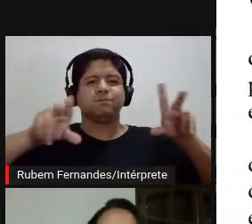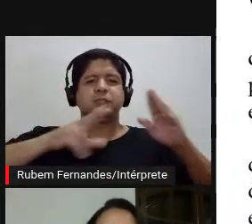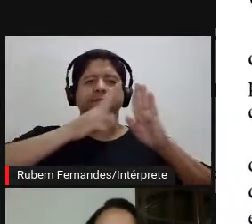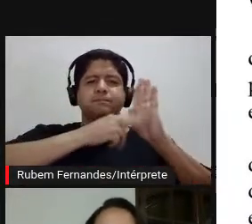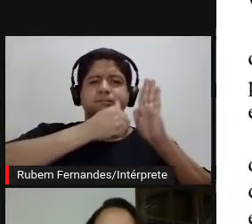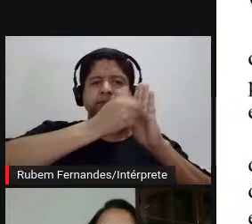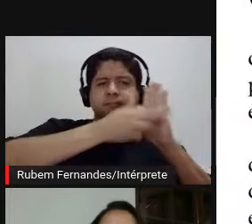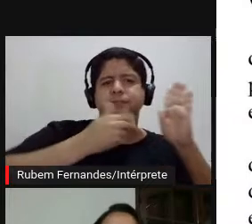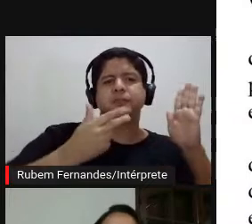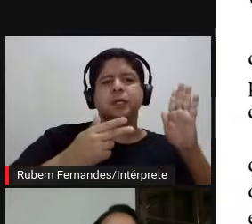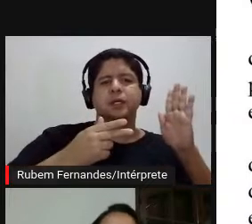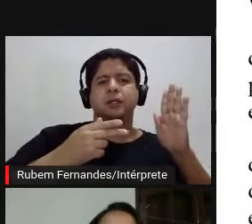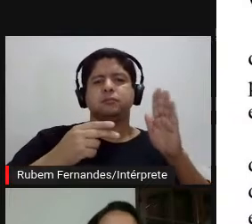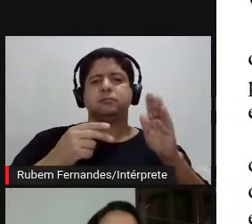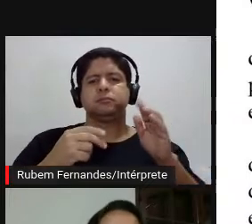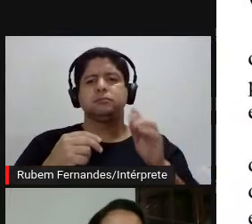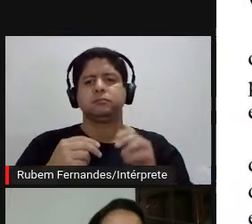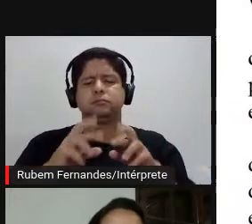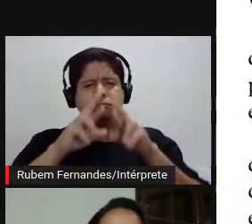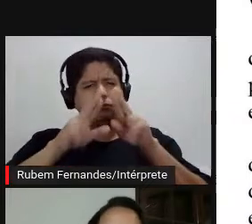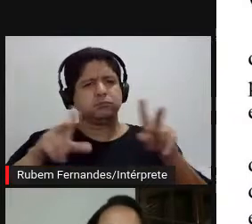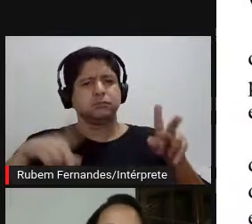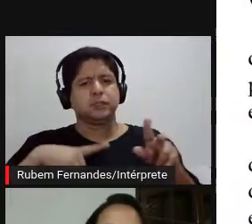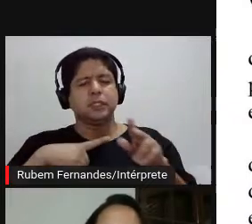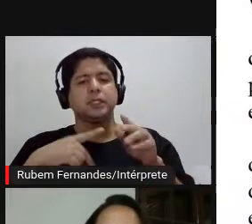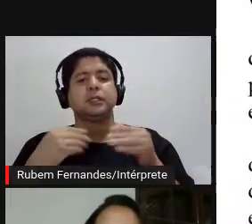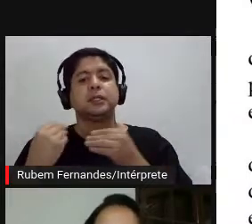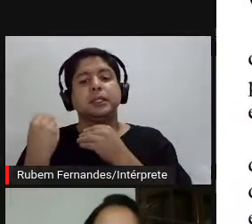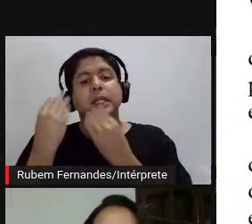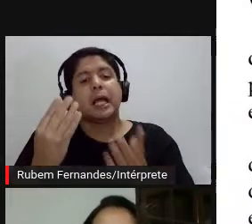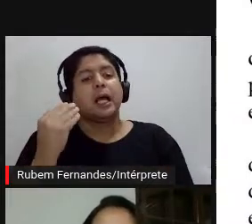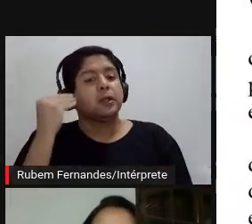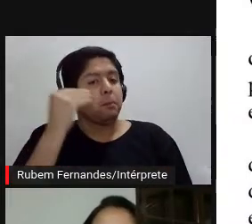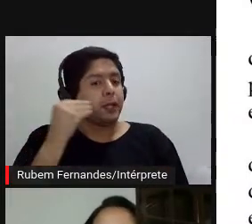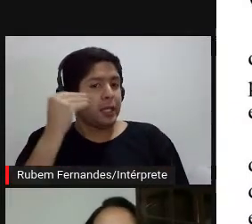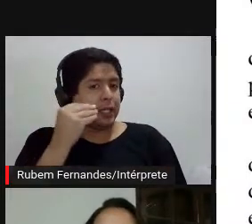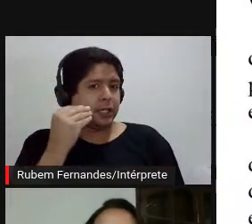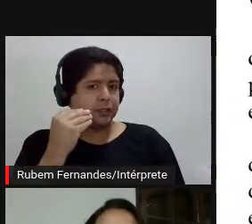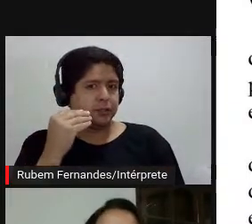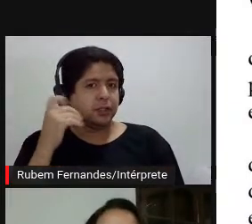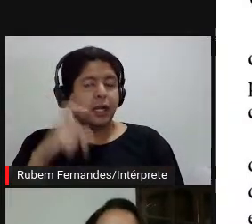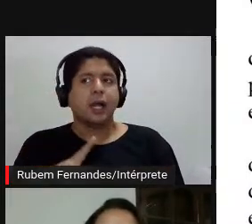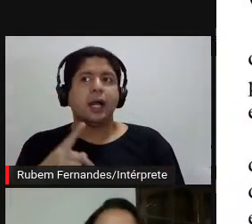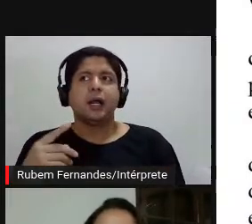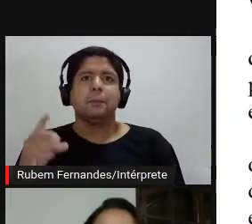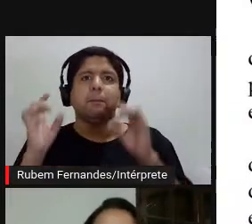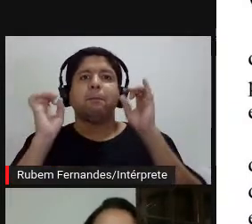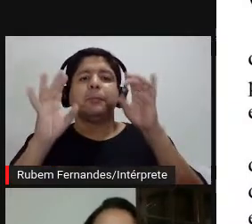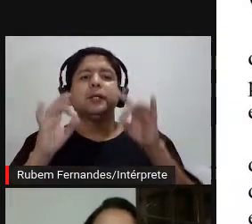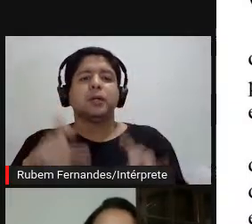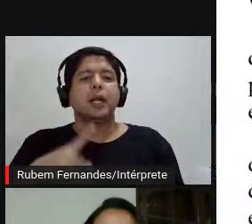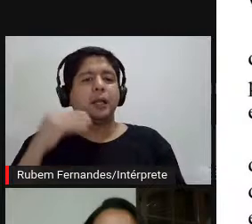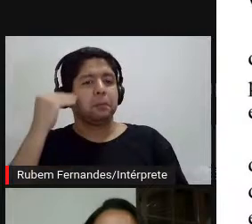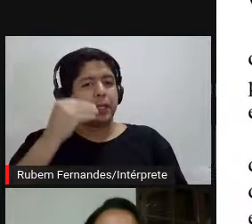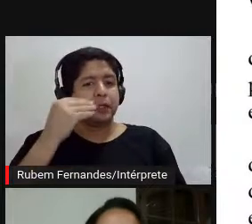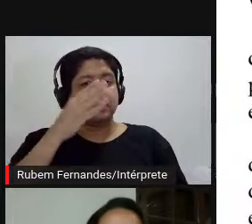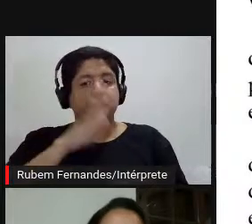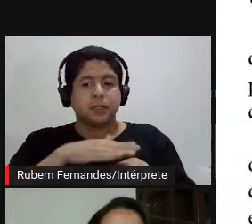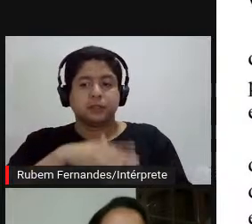esculturas, tal, para uma estética da experiência, né, onde vai ser privilegiado são a experiência do público.